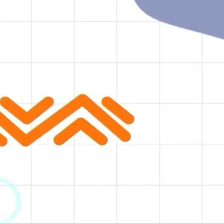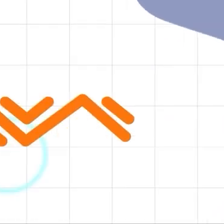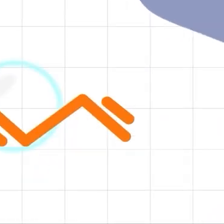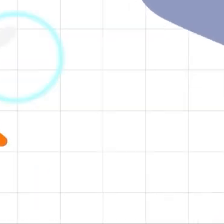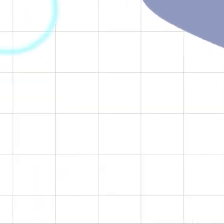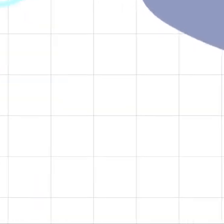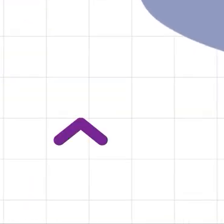e Legendas por Quintena Coelho